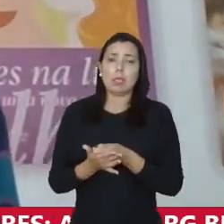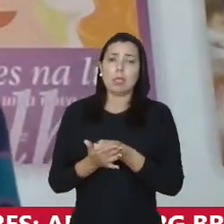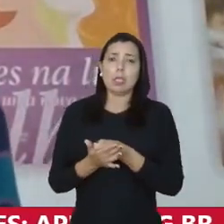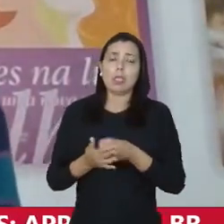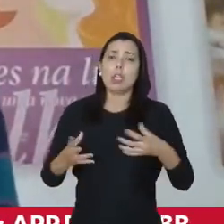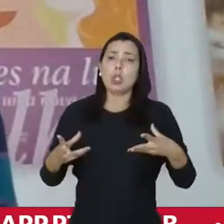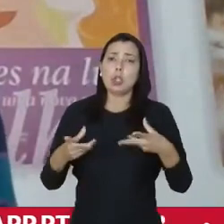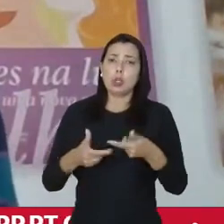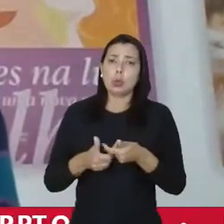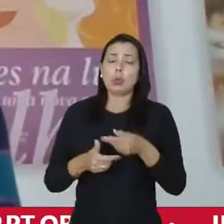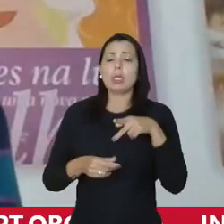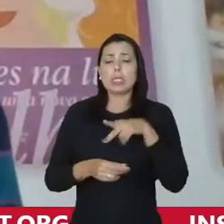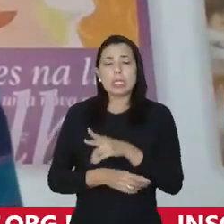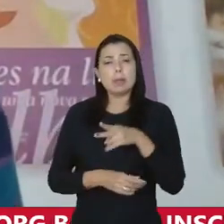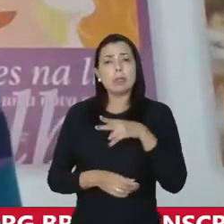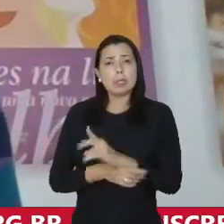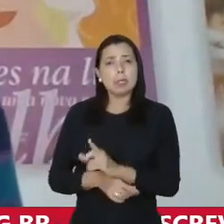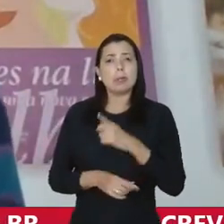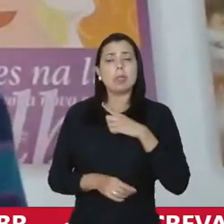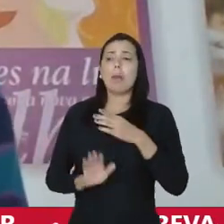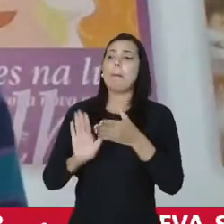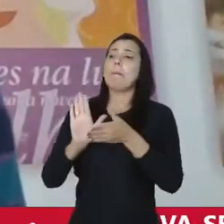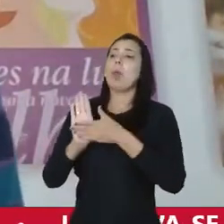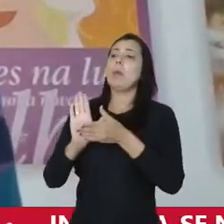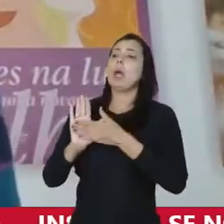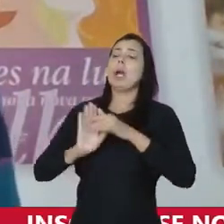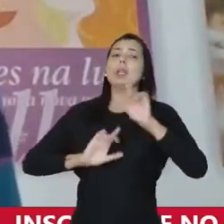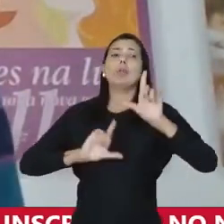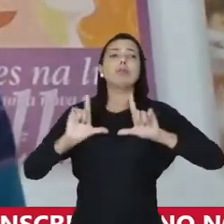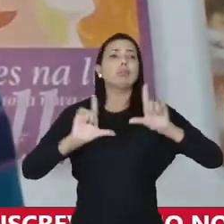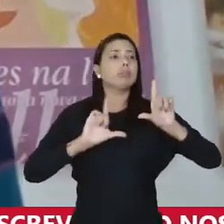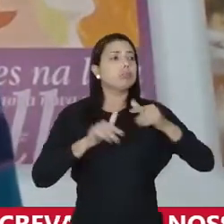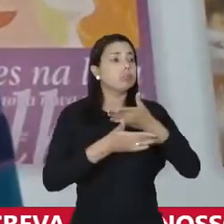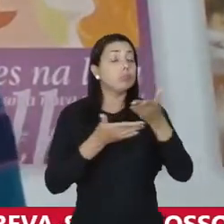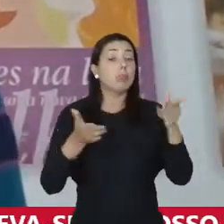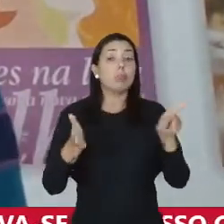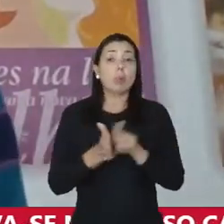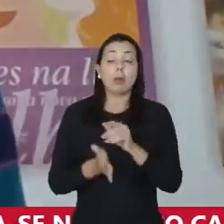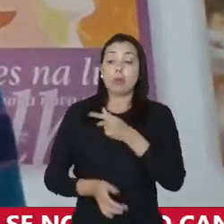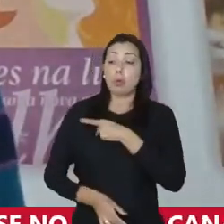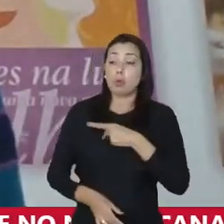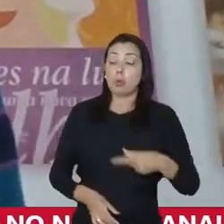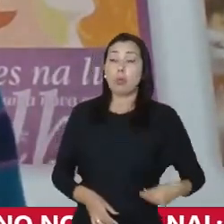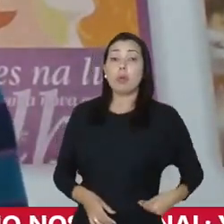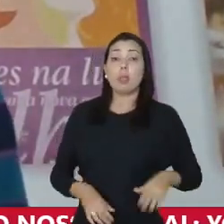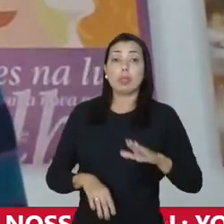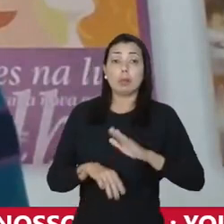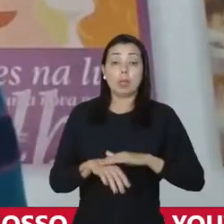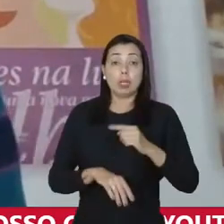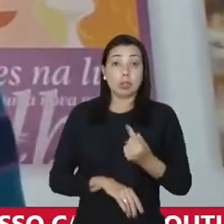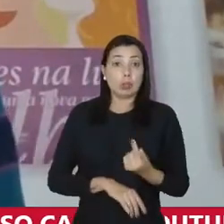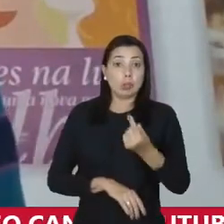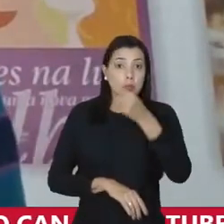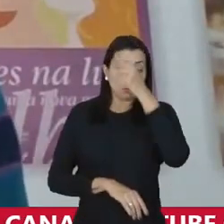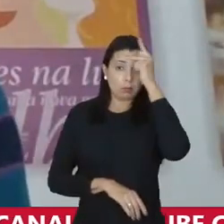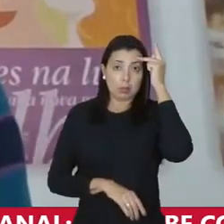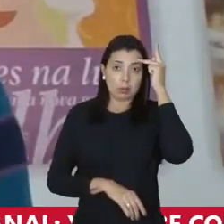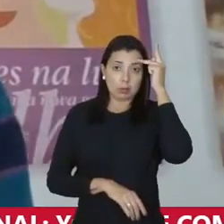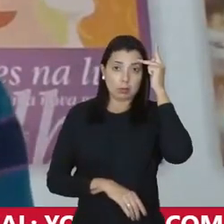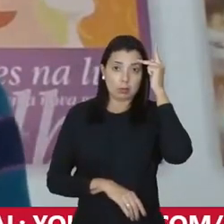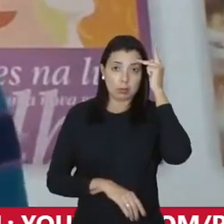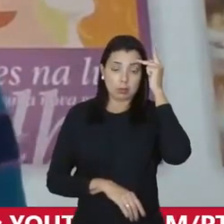todas as vezes que tem propaganda institucional do governo com mais de uma personagem,